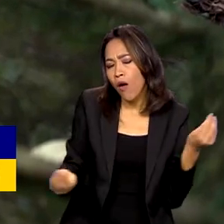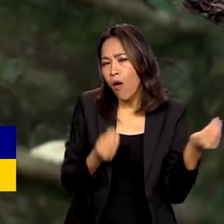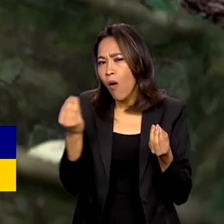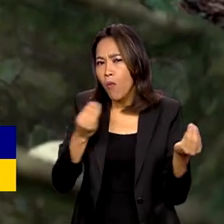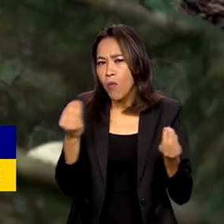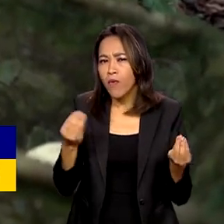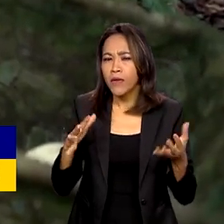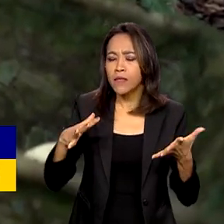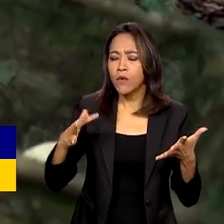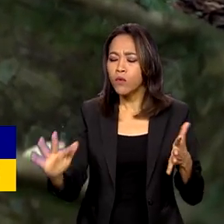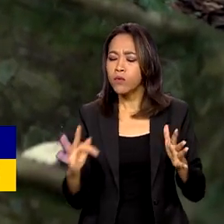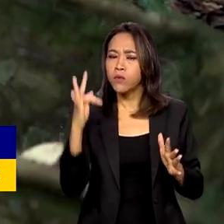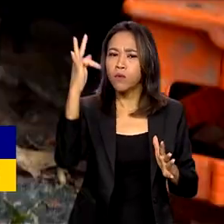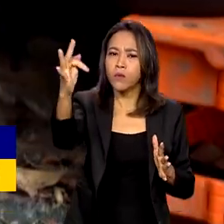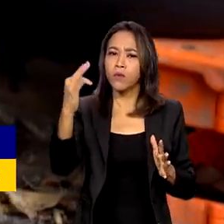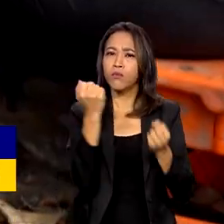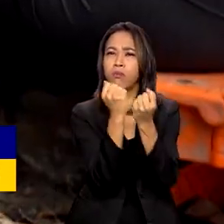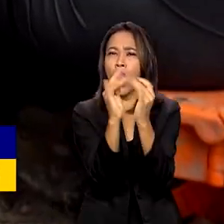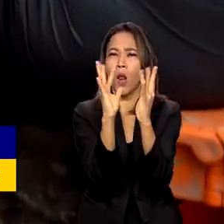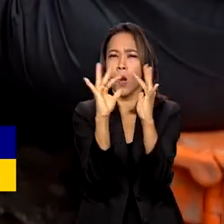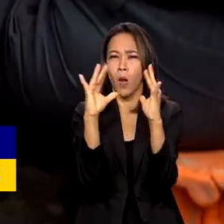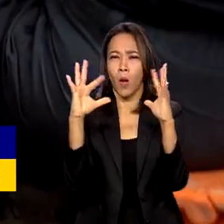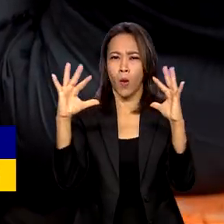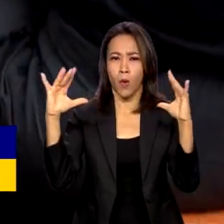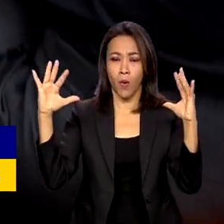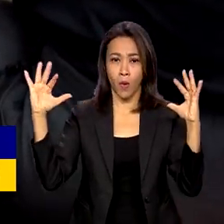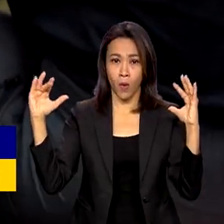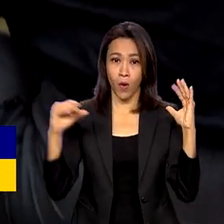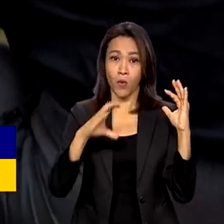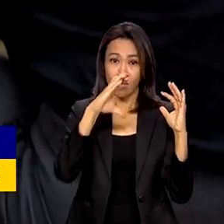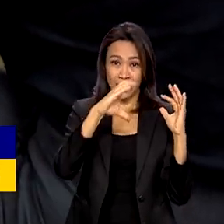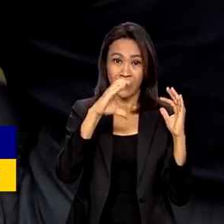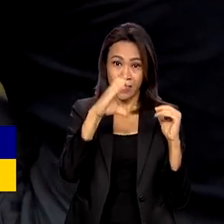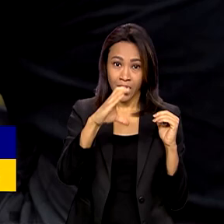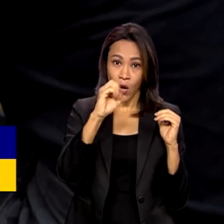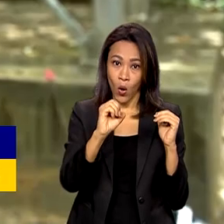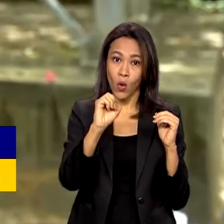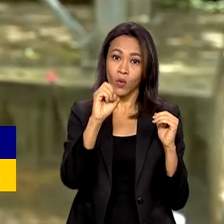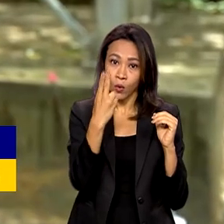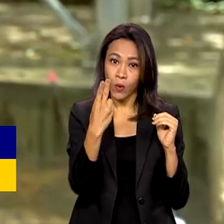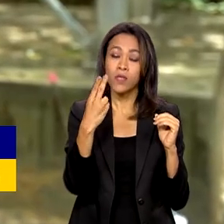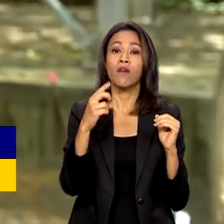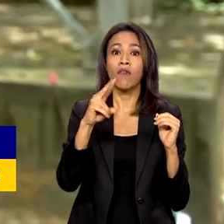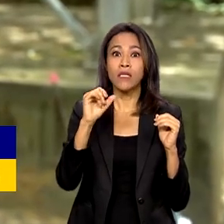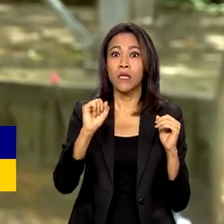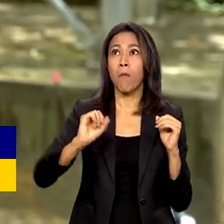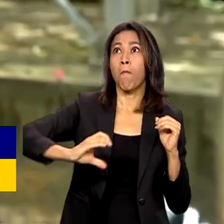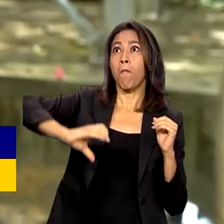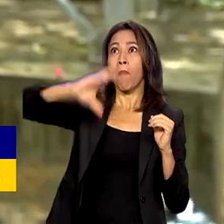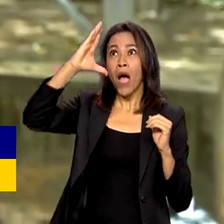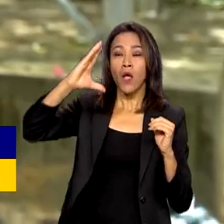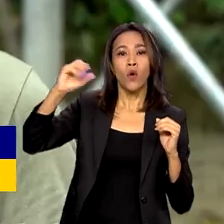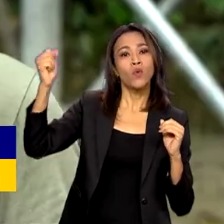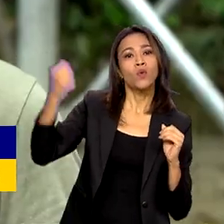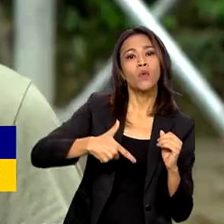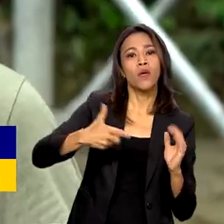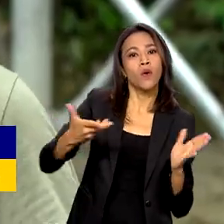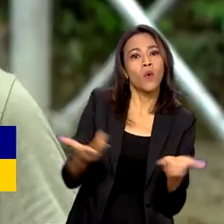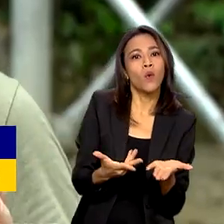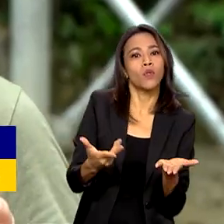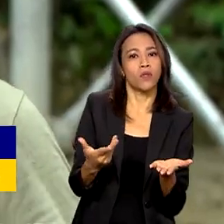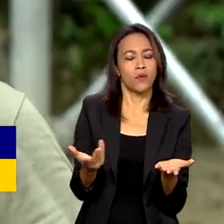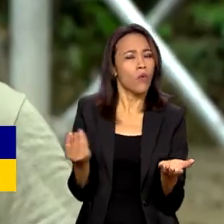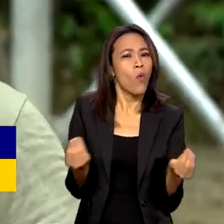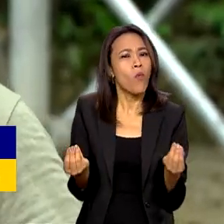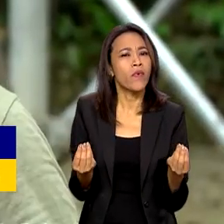comportar no futuro, quando o volume do gás carbônico na atmosfera deverá ser maior que o atual. A ideia